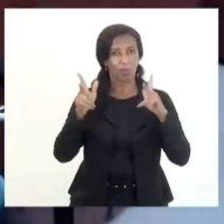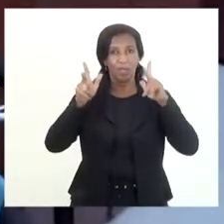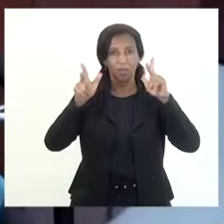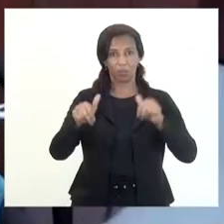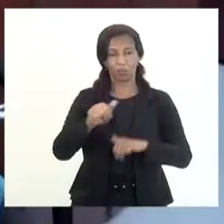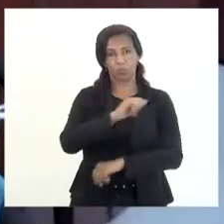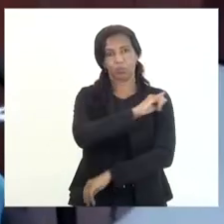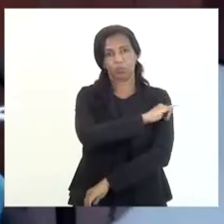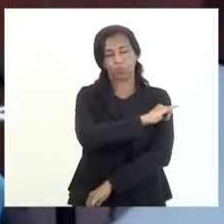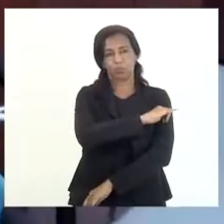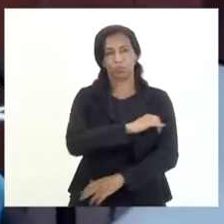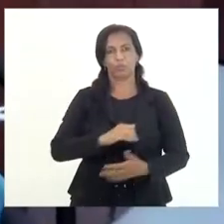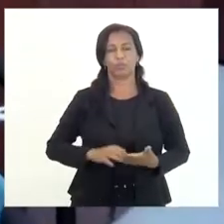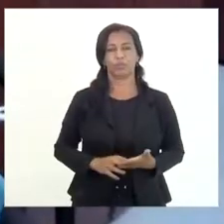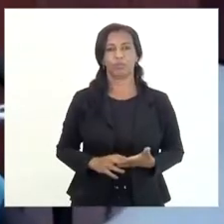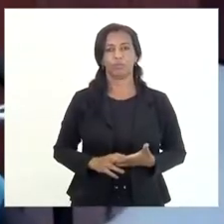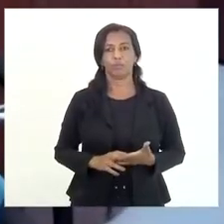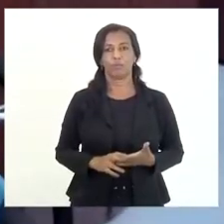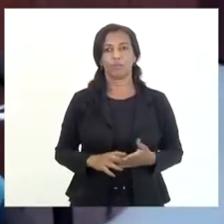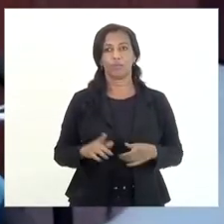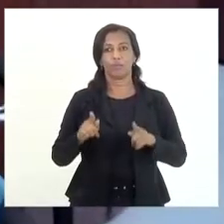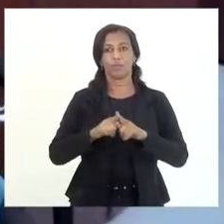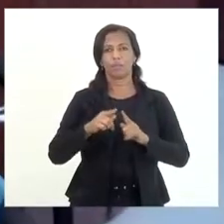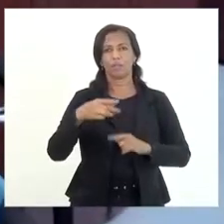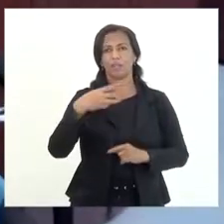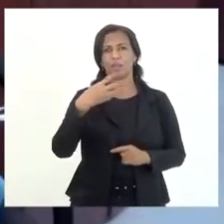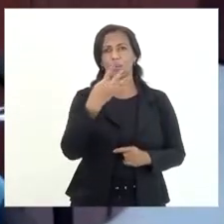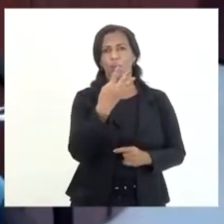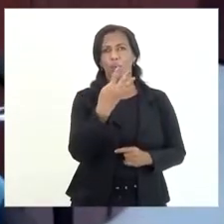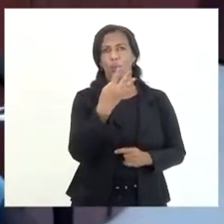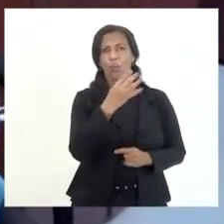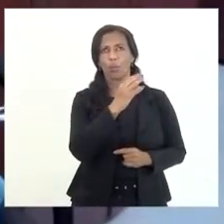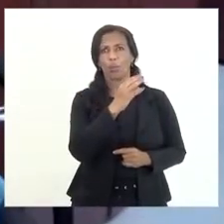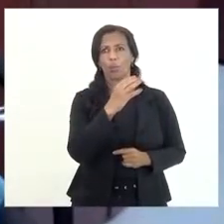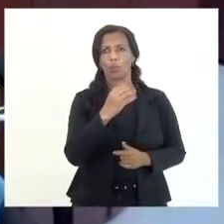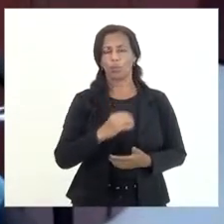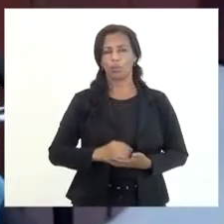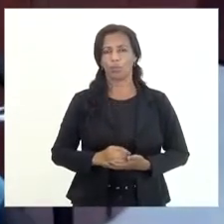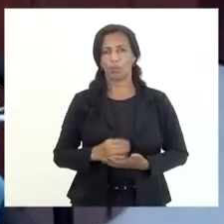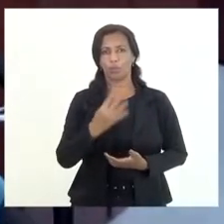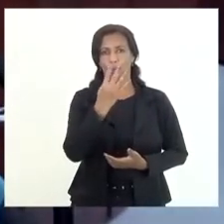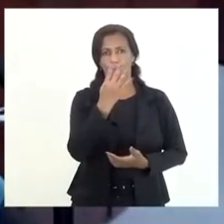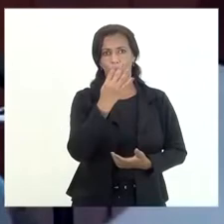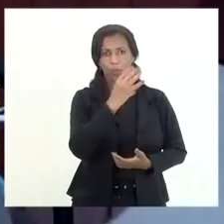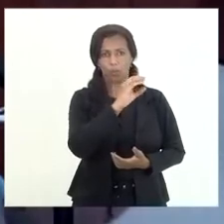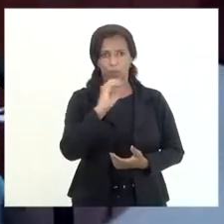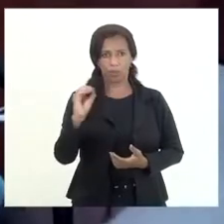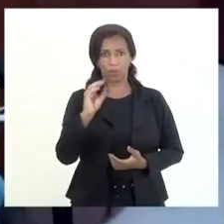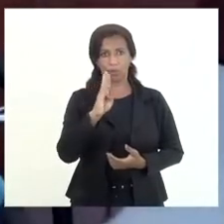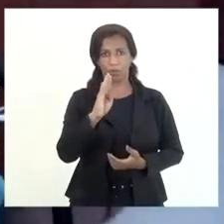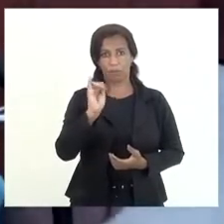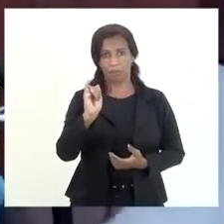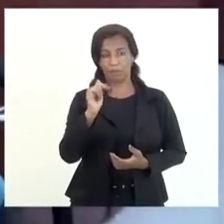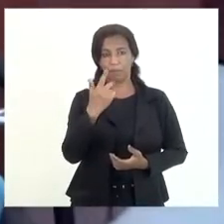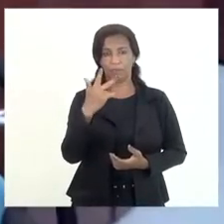do Rio de Janeiro e dos 300 quase 400 bilhões quase 400 bilhões exatamente